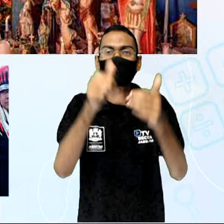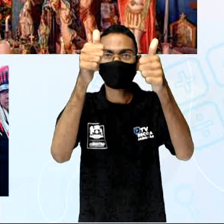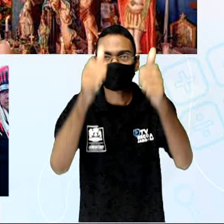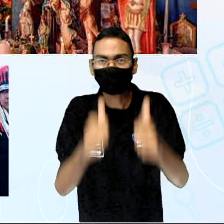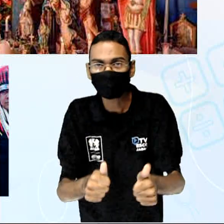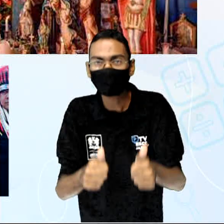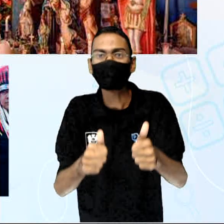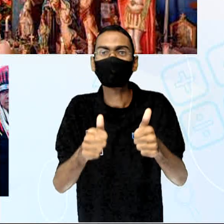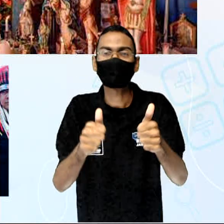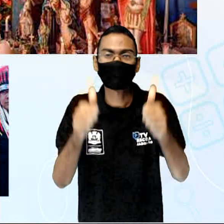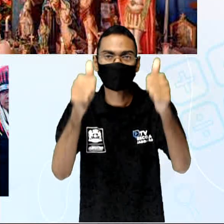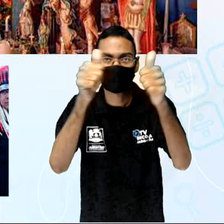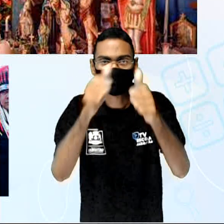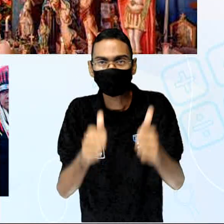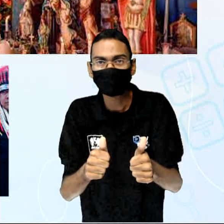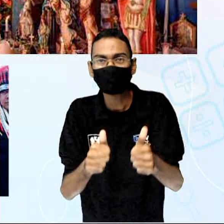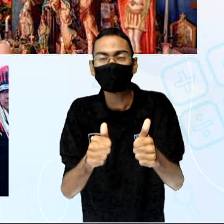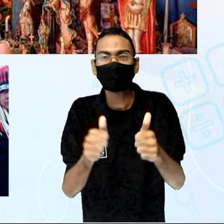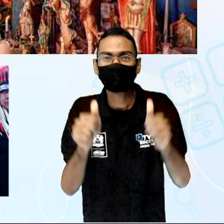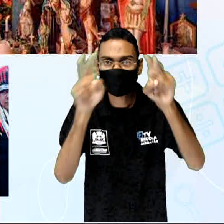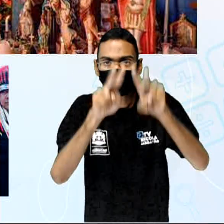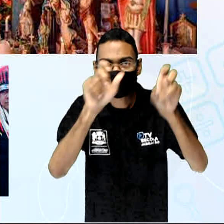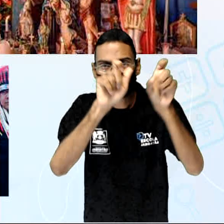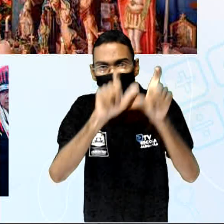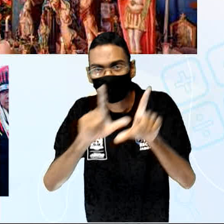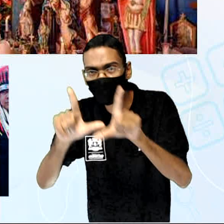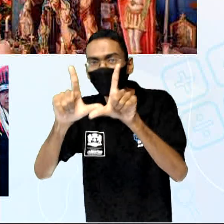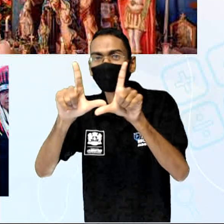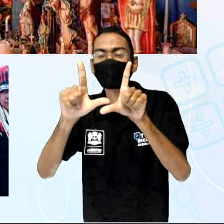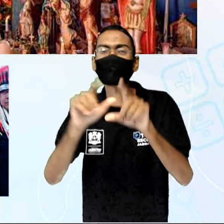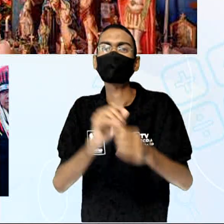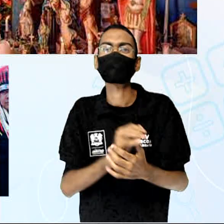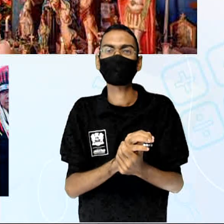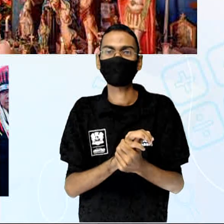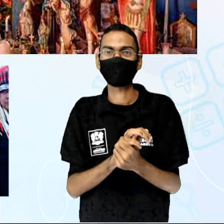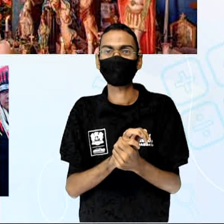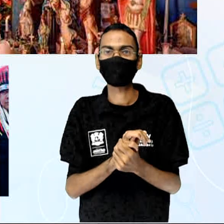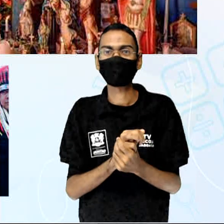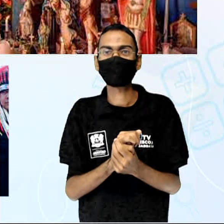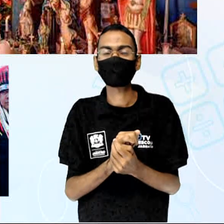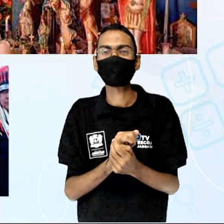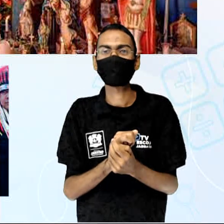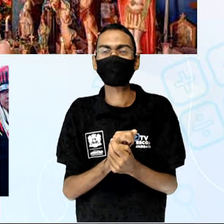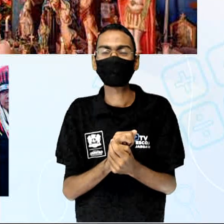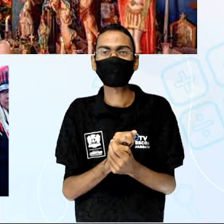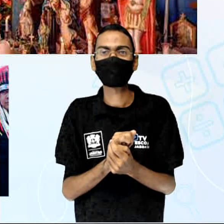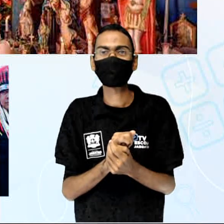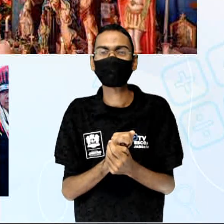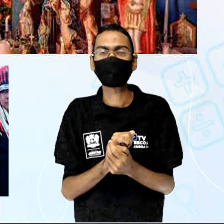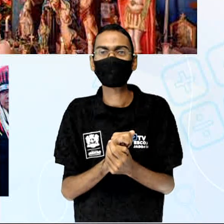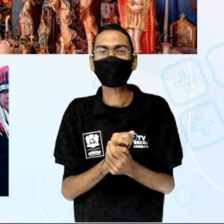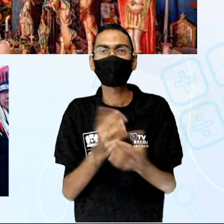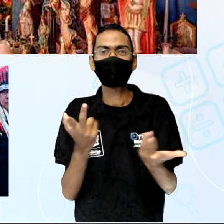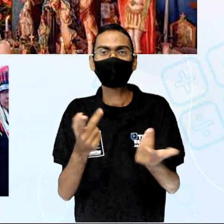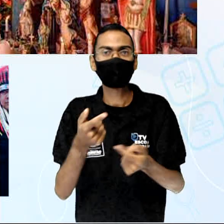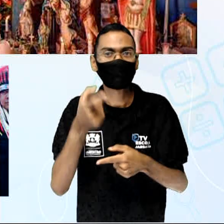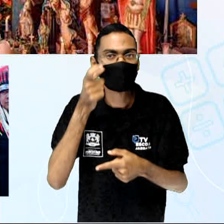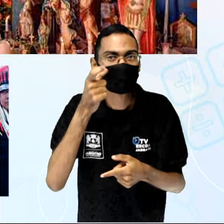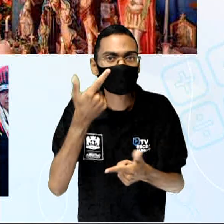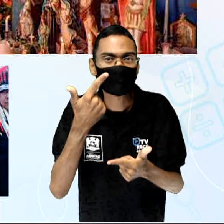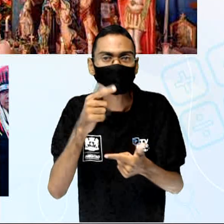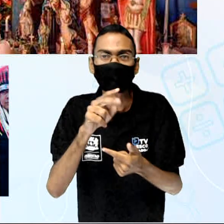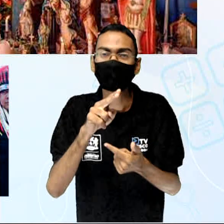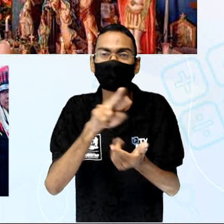a gente vai ter São Cosme e São Damião, a gente vai ter também, nós vamos ter Nossa Senhora Aparecida,